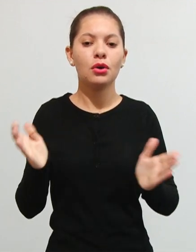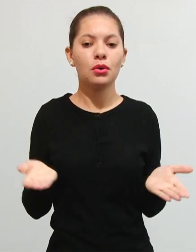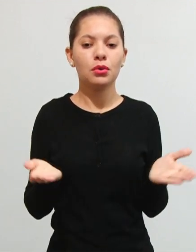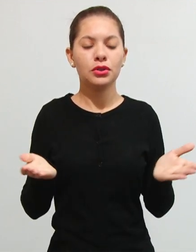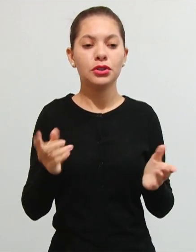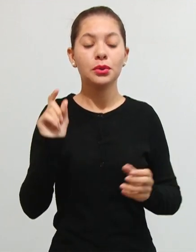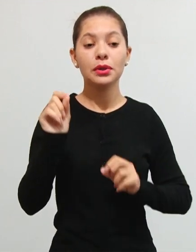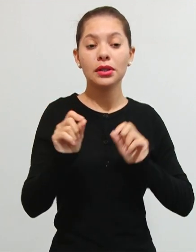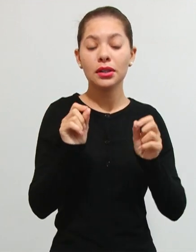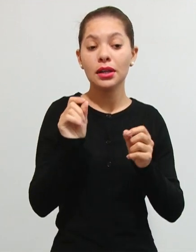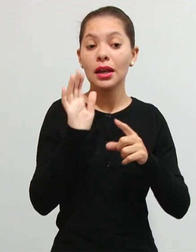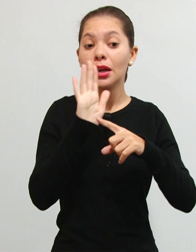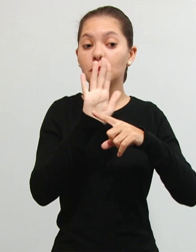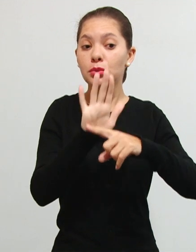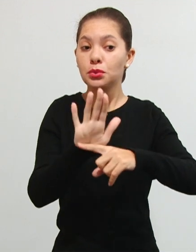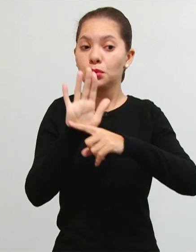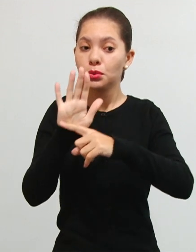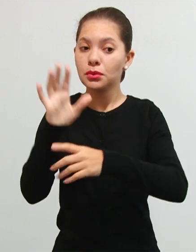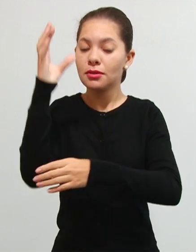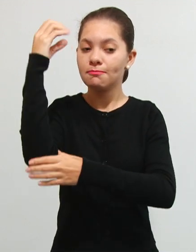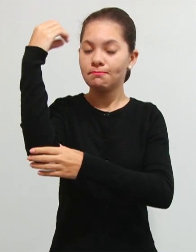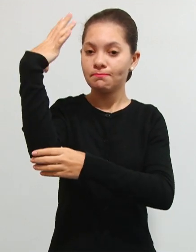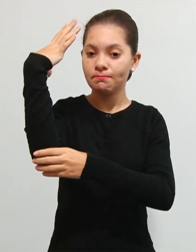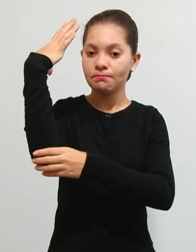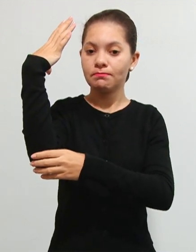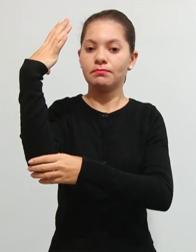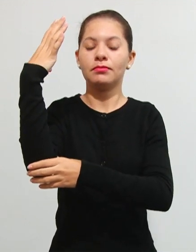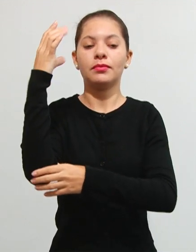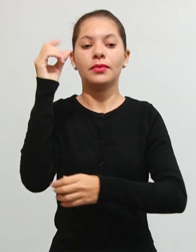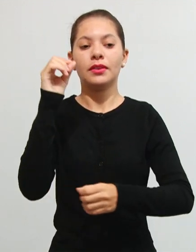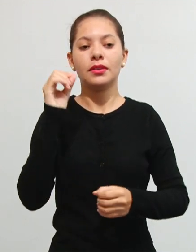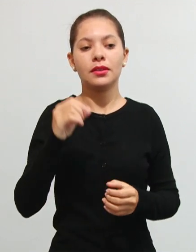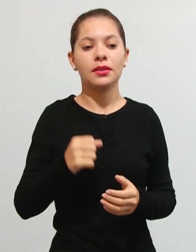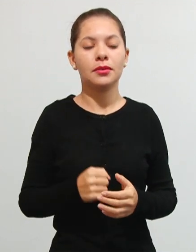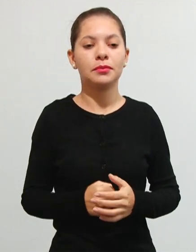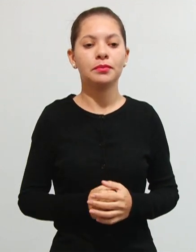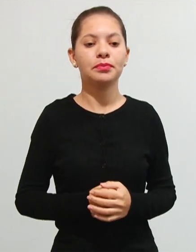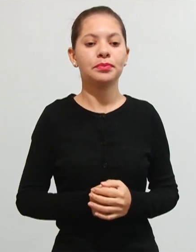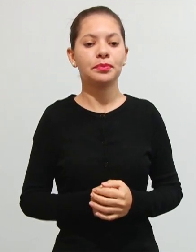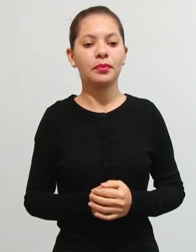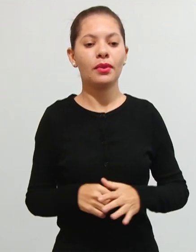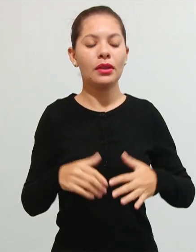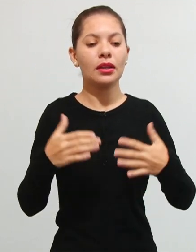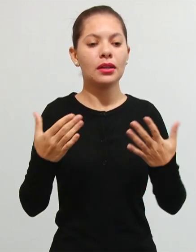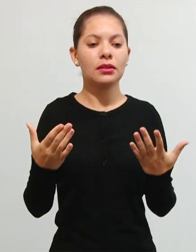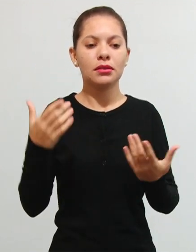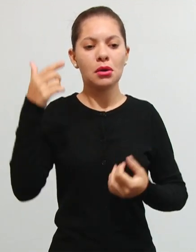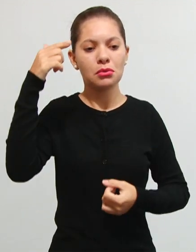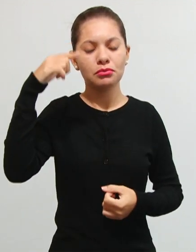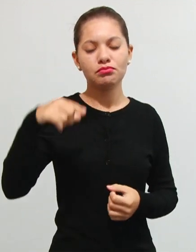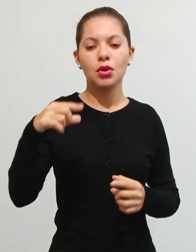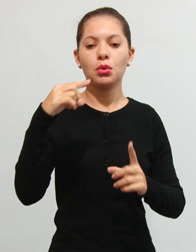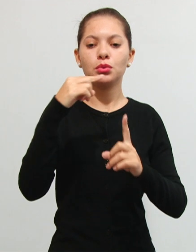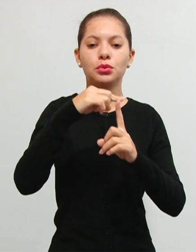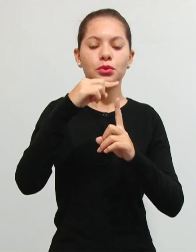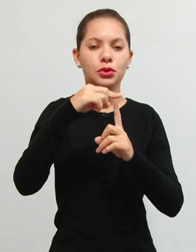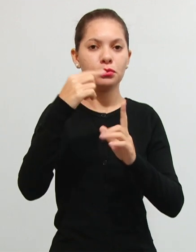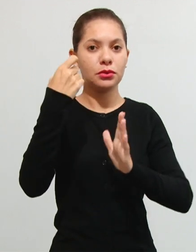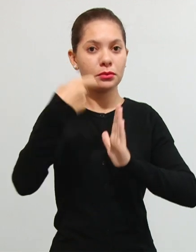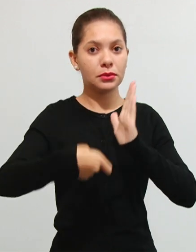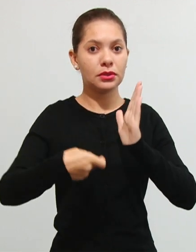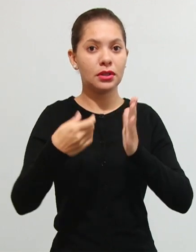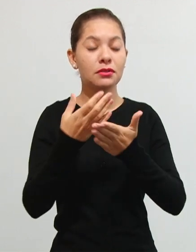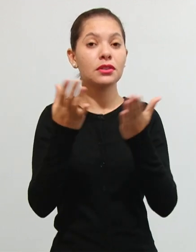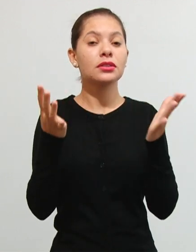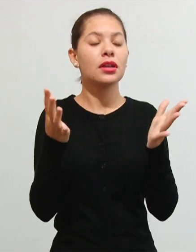contribuição de iluminação pública que é a COZIP então é outra espécie tributária você não pode